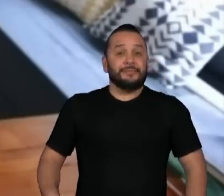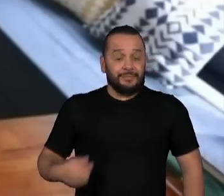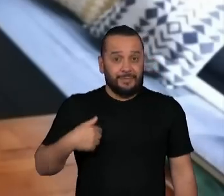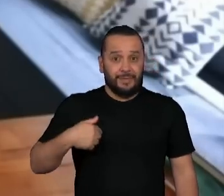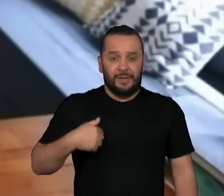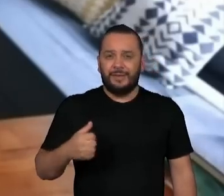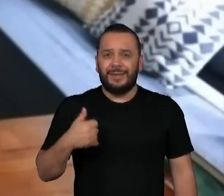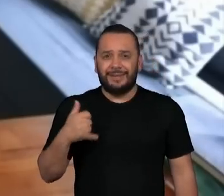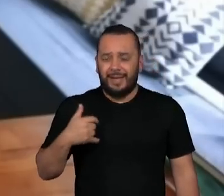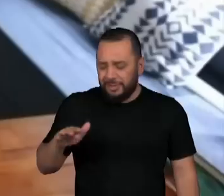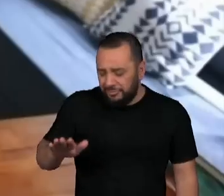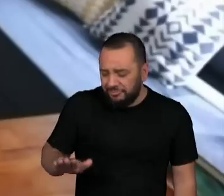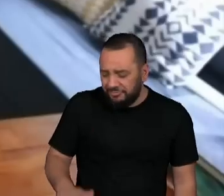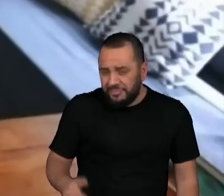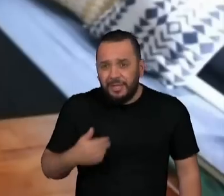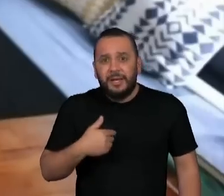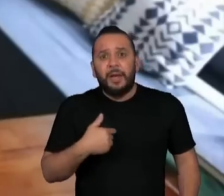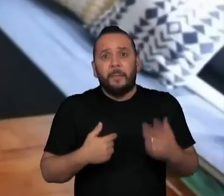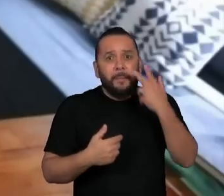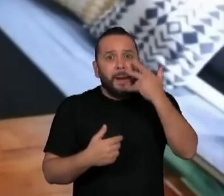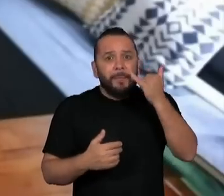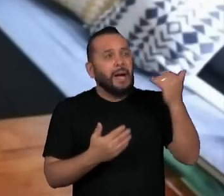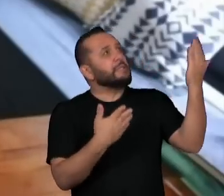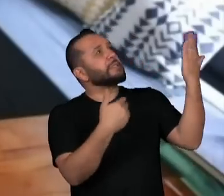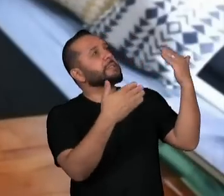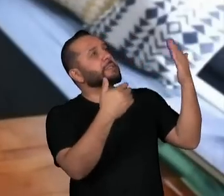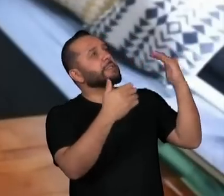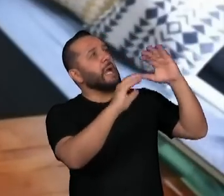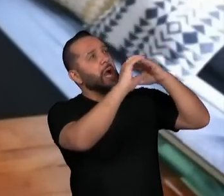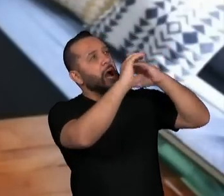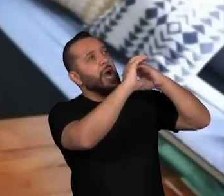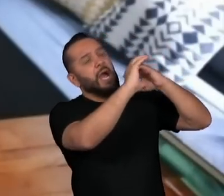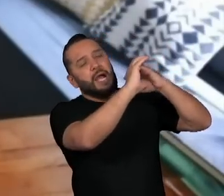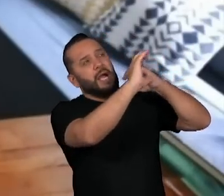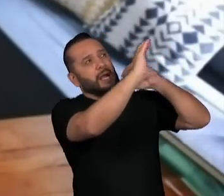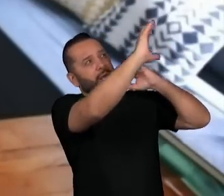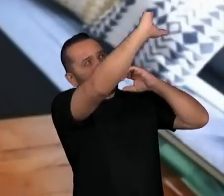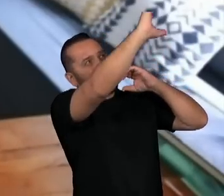conversas com meu pai sobre a astronomia. Meu pai sempre foi um aficionado